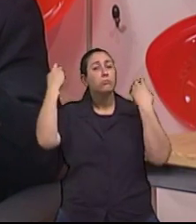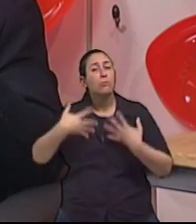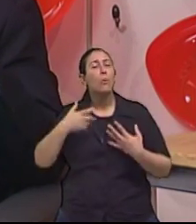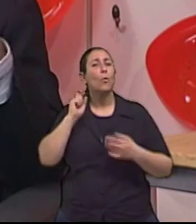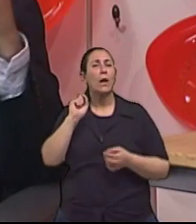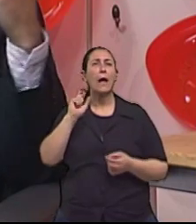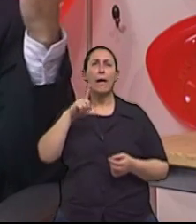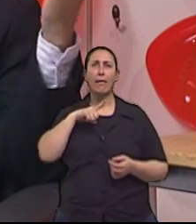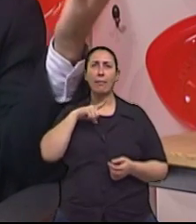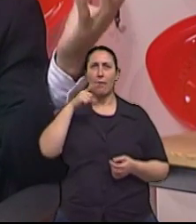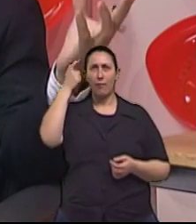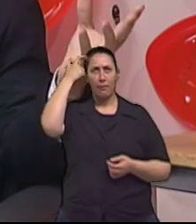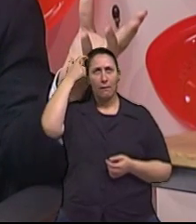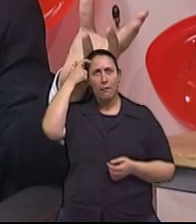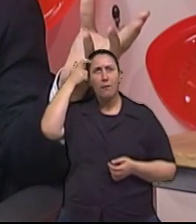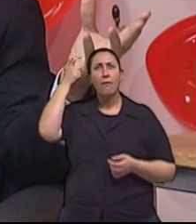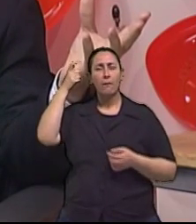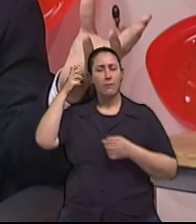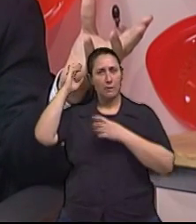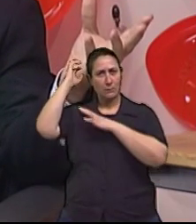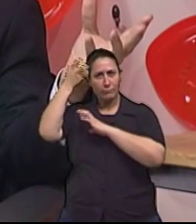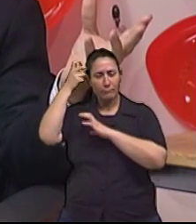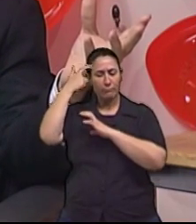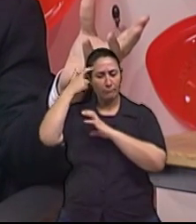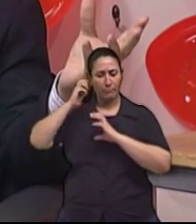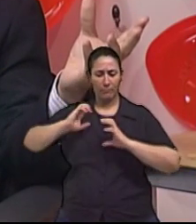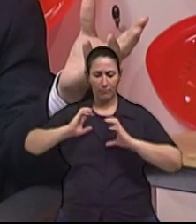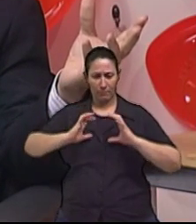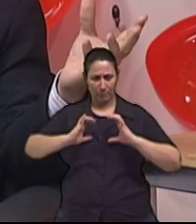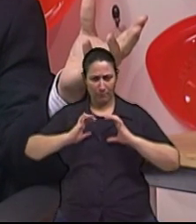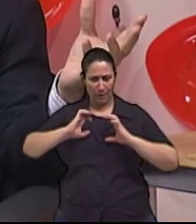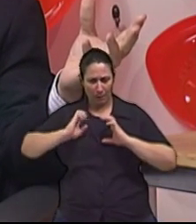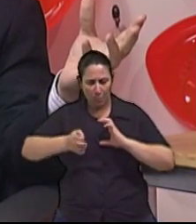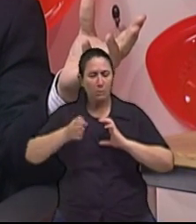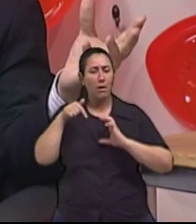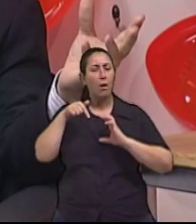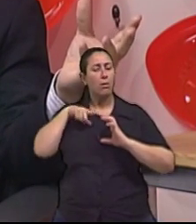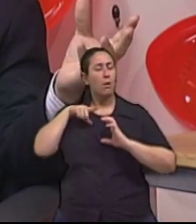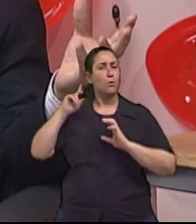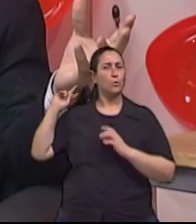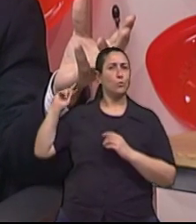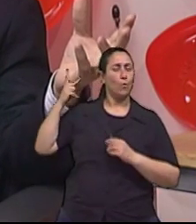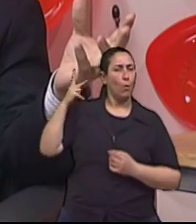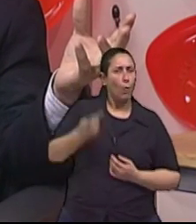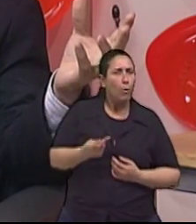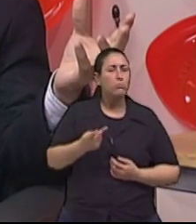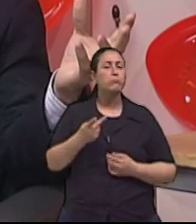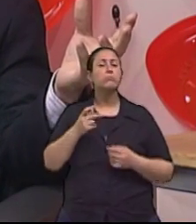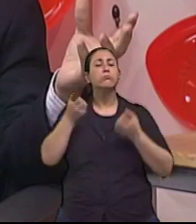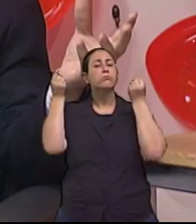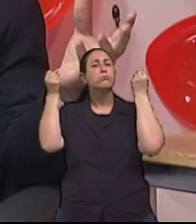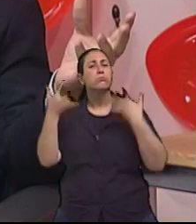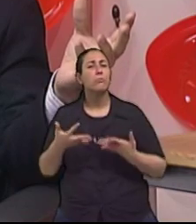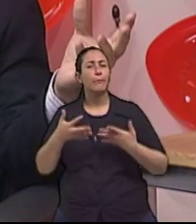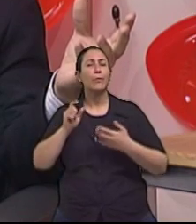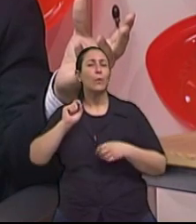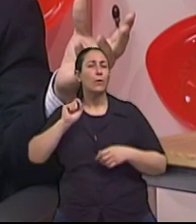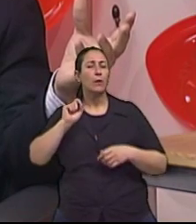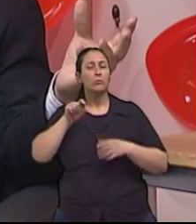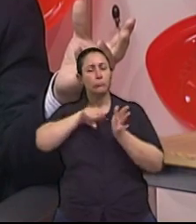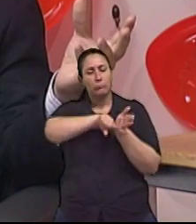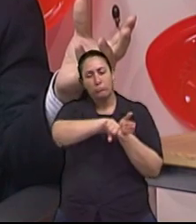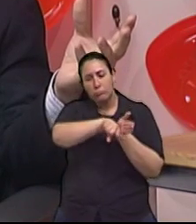vascular. Então, a demência vascular já teve a sua importância histórica com esse movimento, né, de